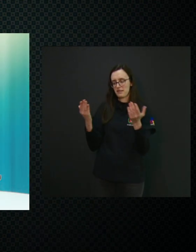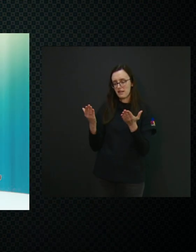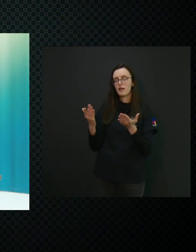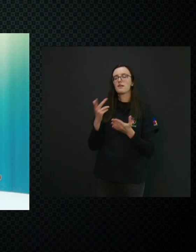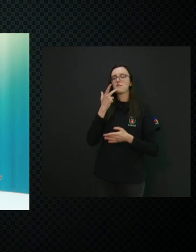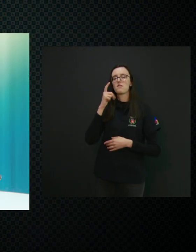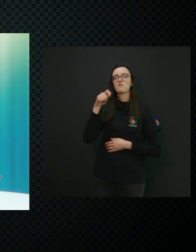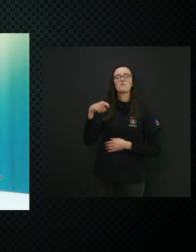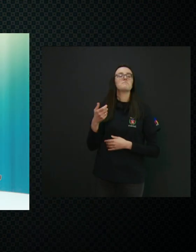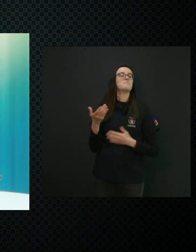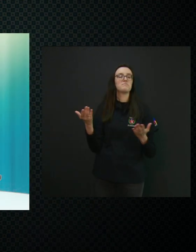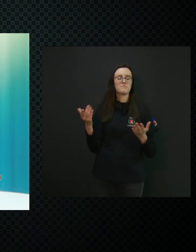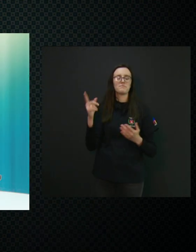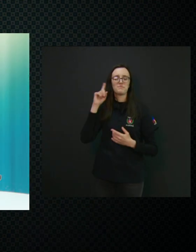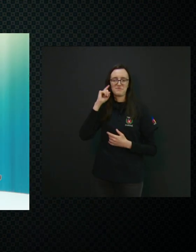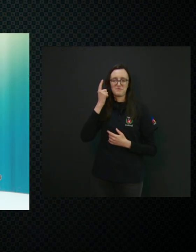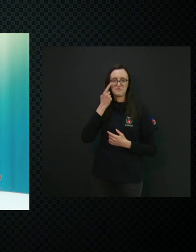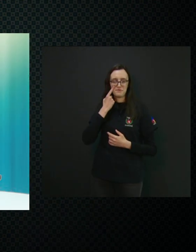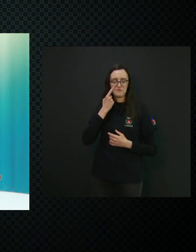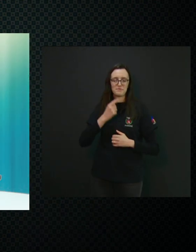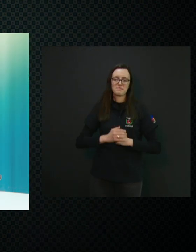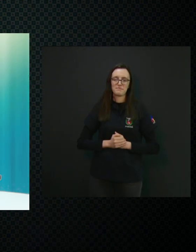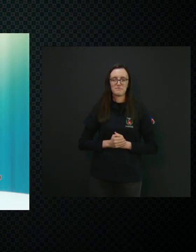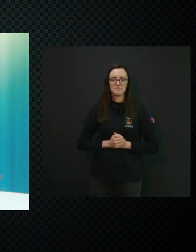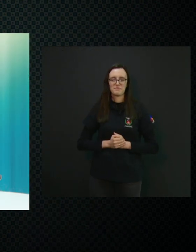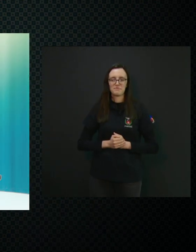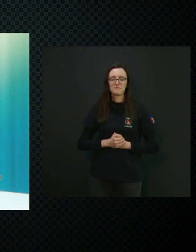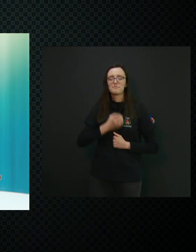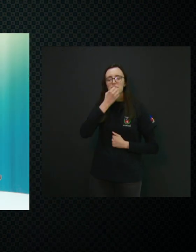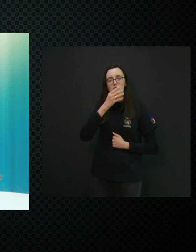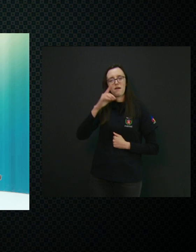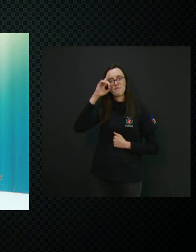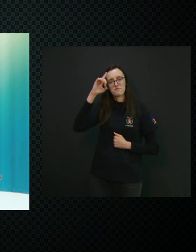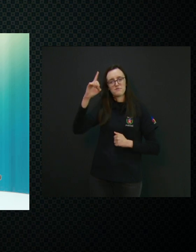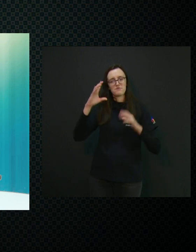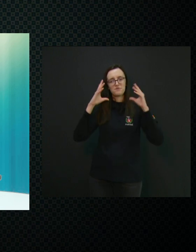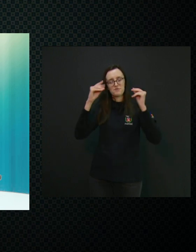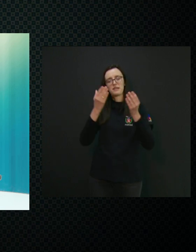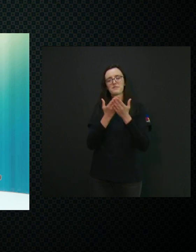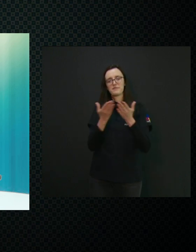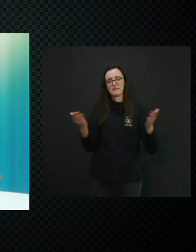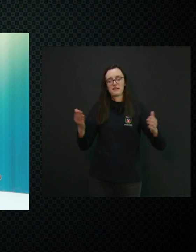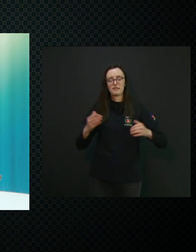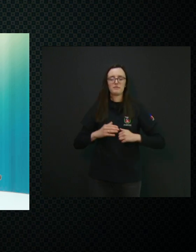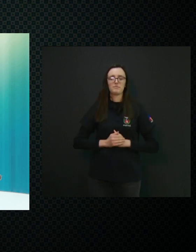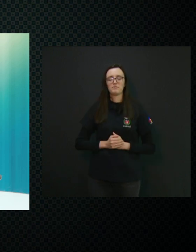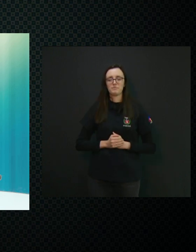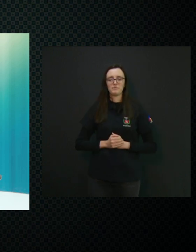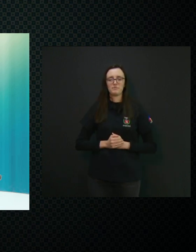falando, né, sobre a surdocegueira. um bom dia para todos vocês. vocês.